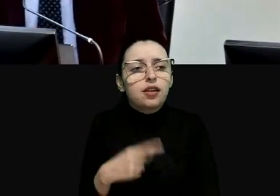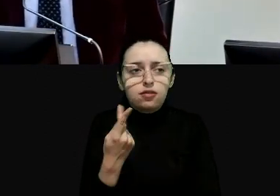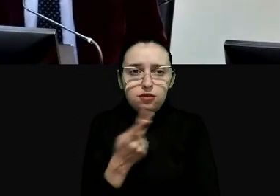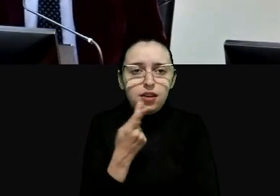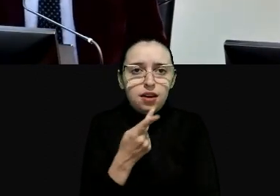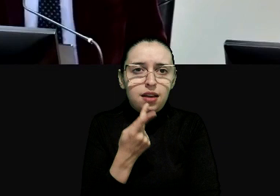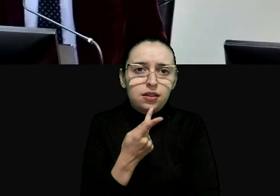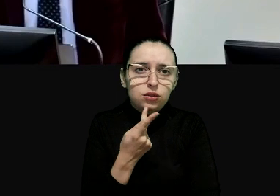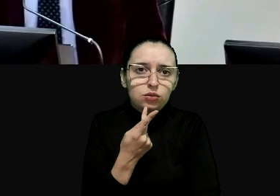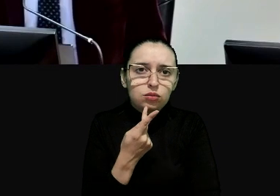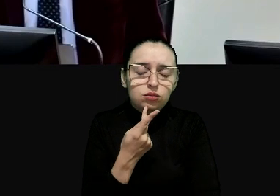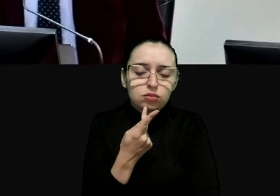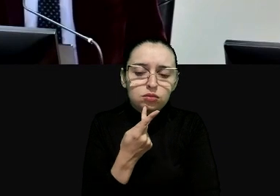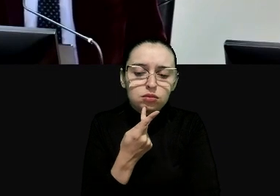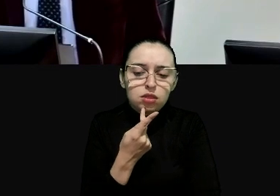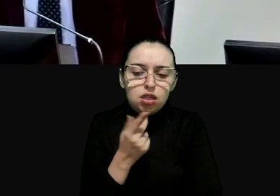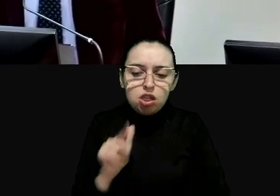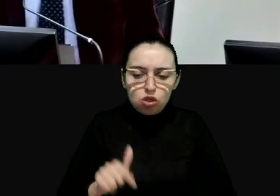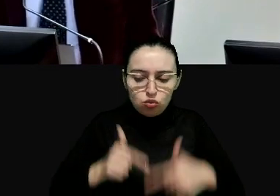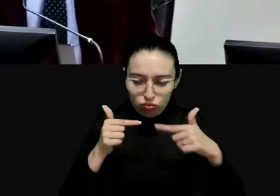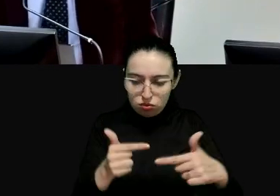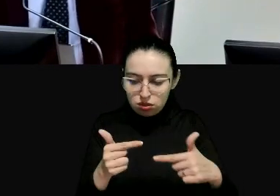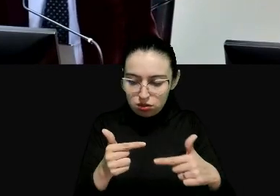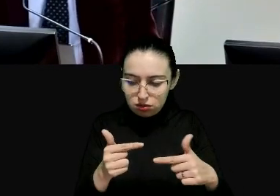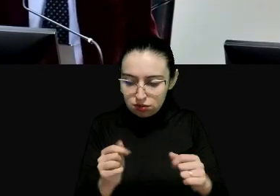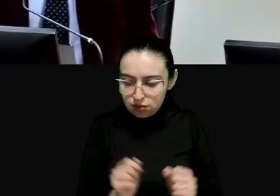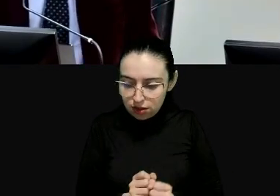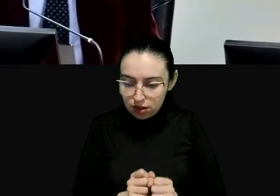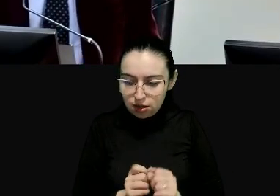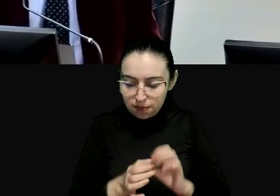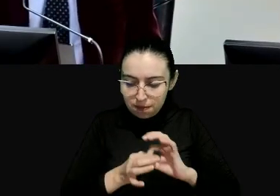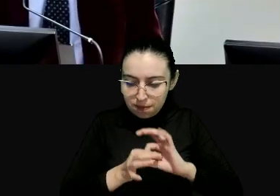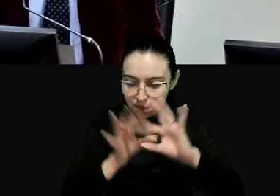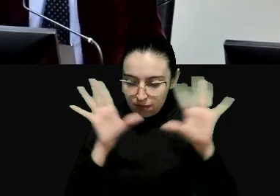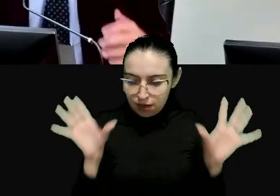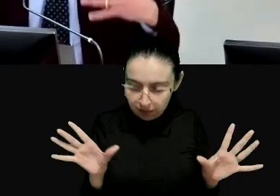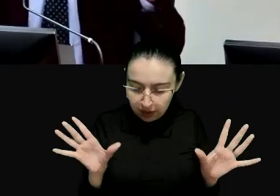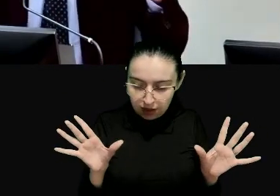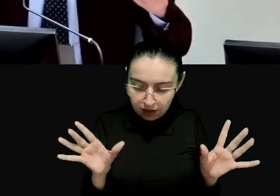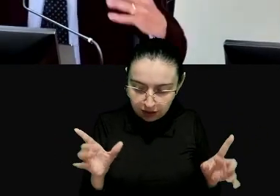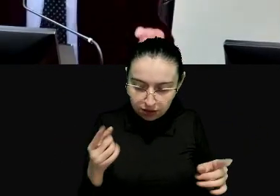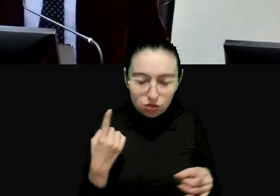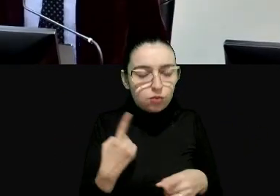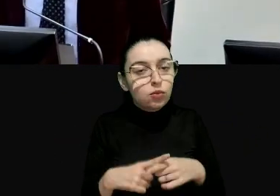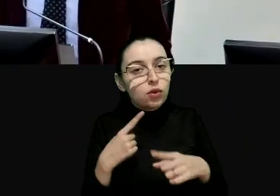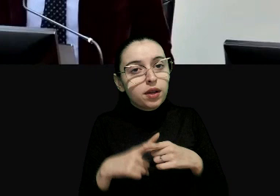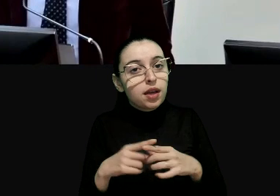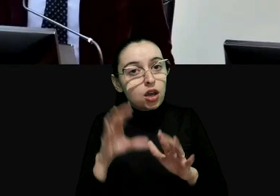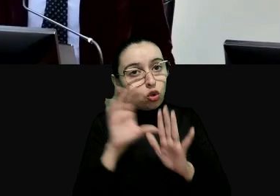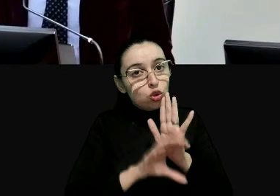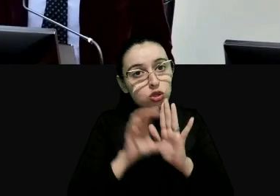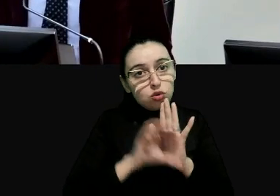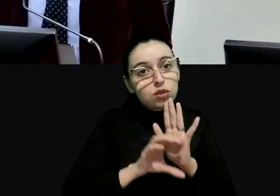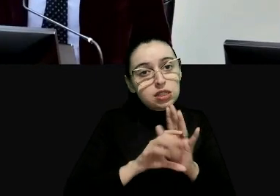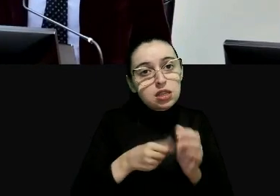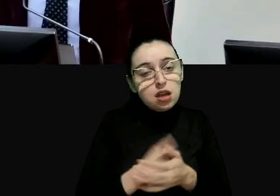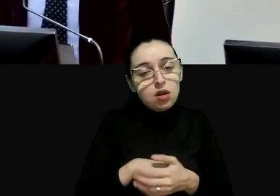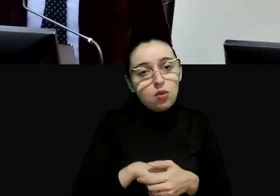perdido a luta pela legislação. Porque a Constituição